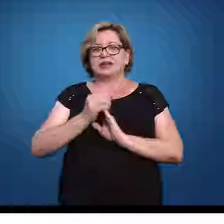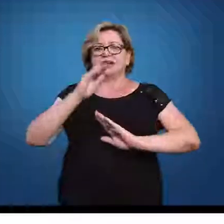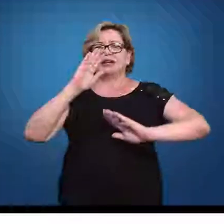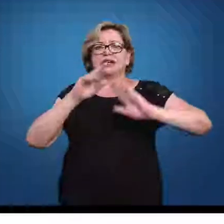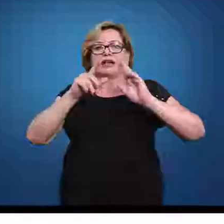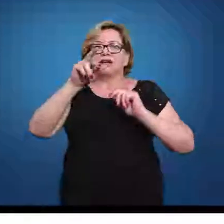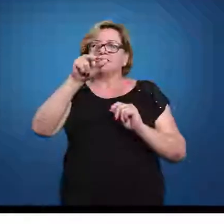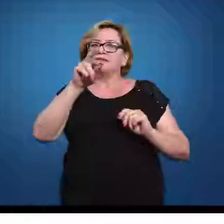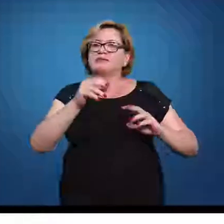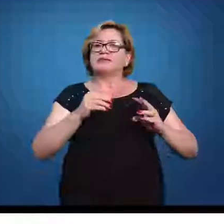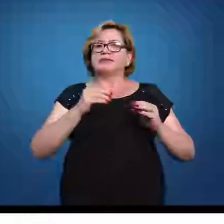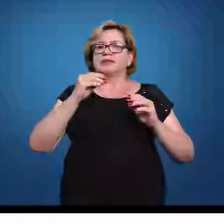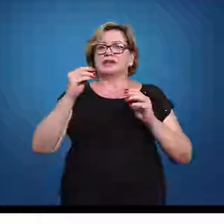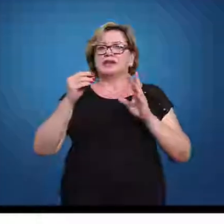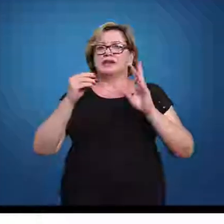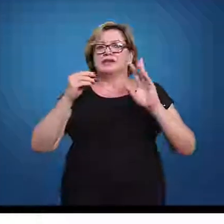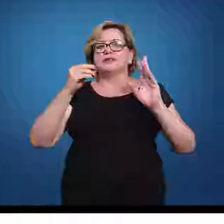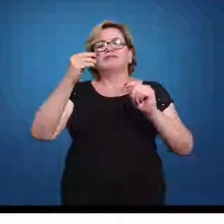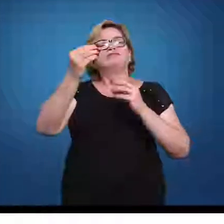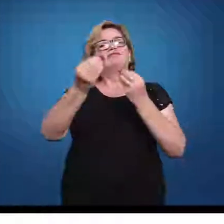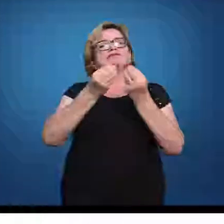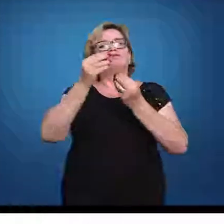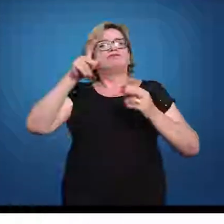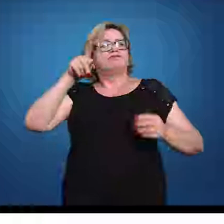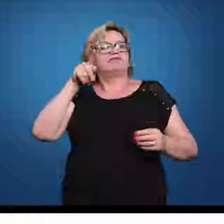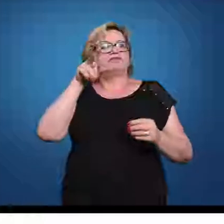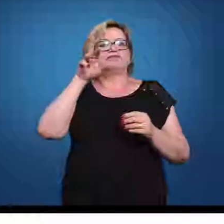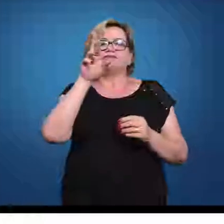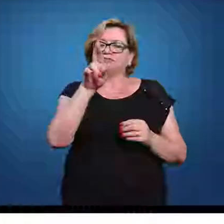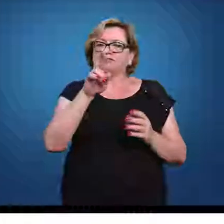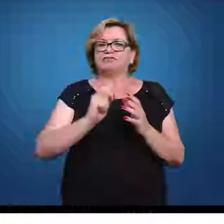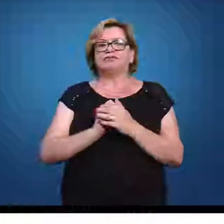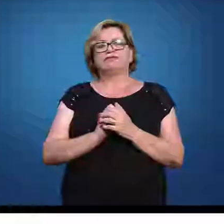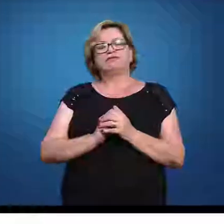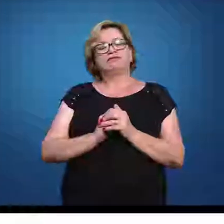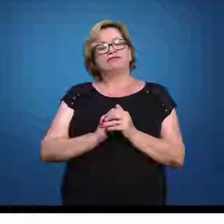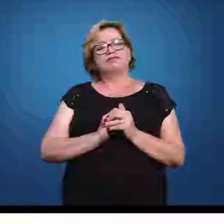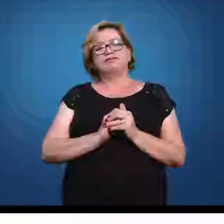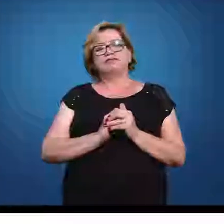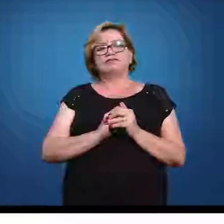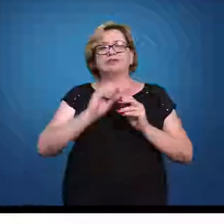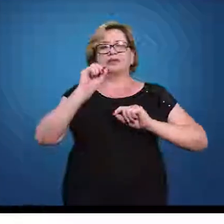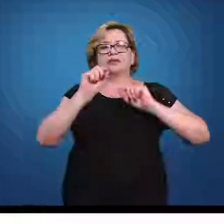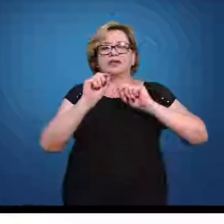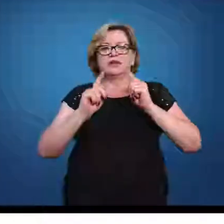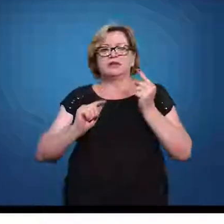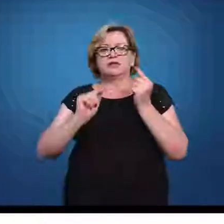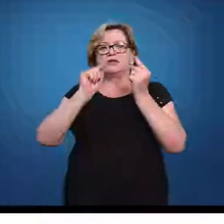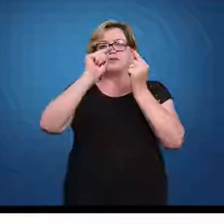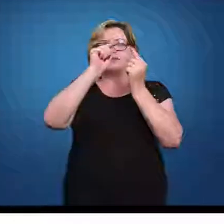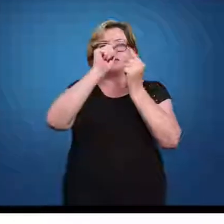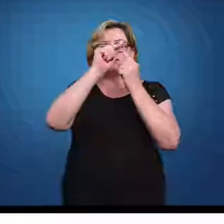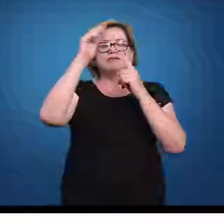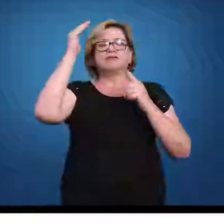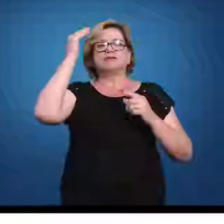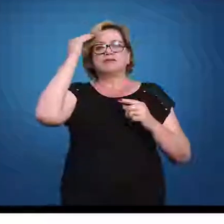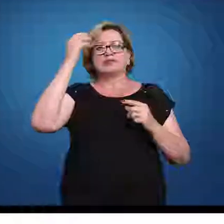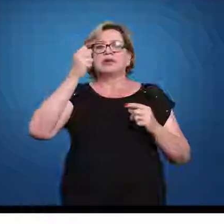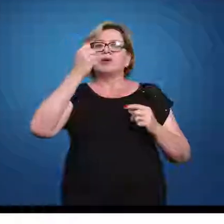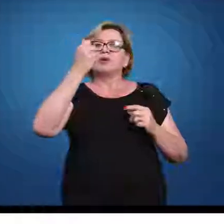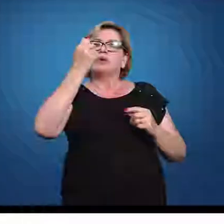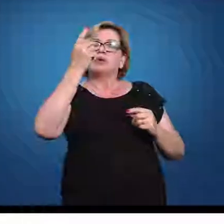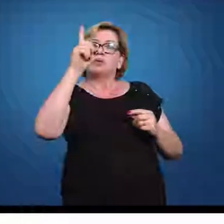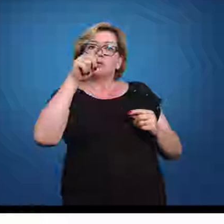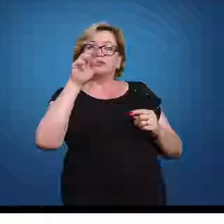equivale a calcular a probabilidade. Então, o meu objetivo é saber é quanto